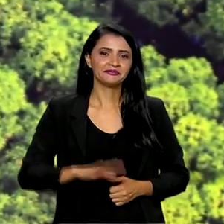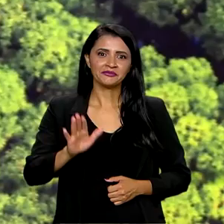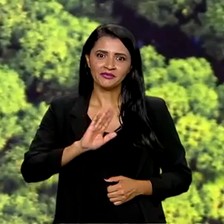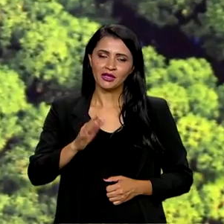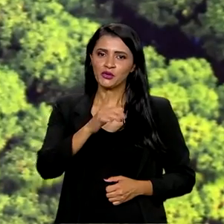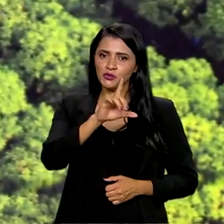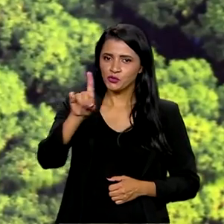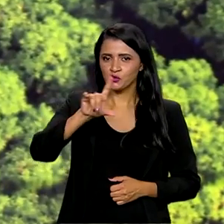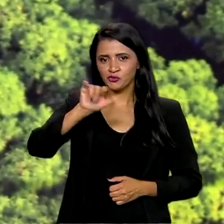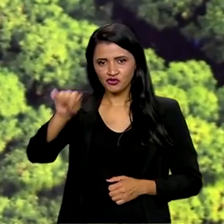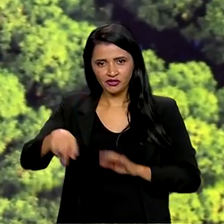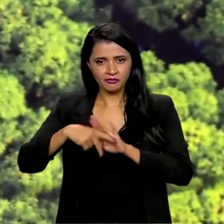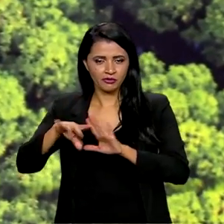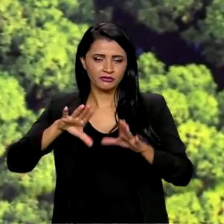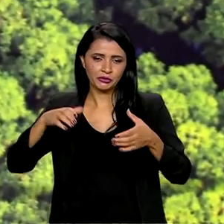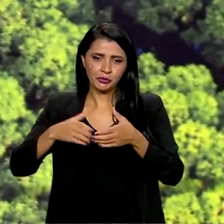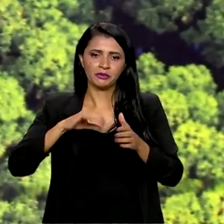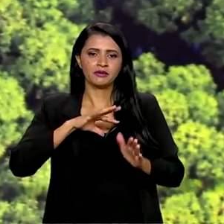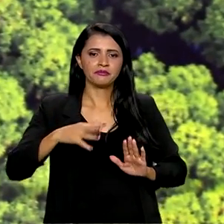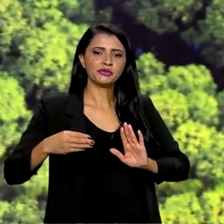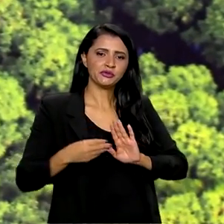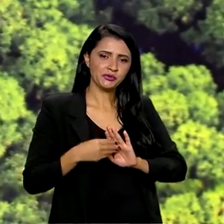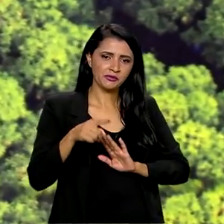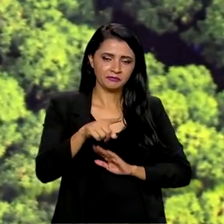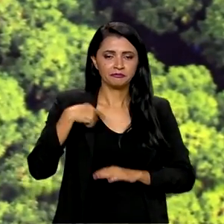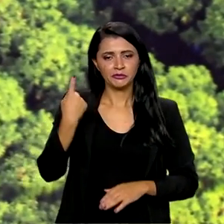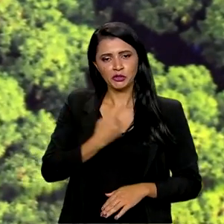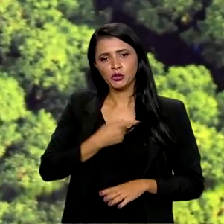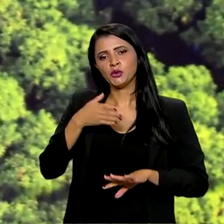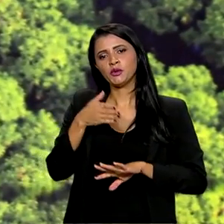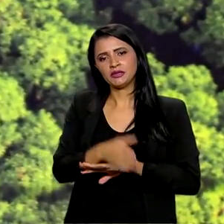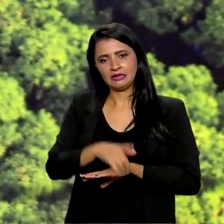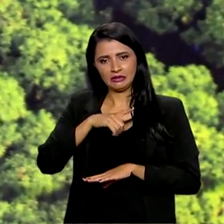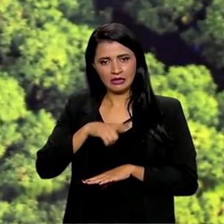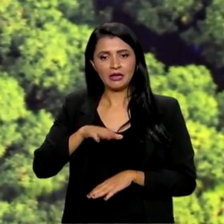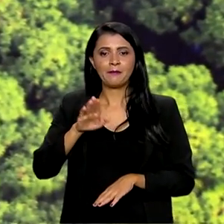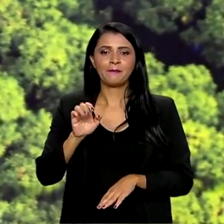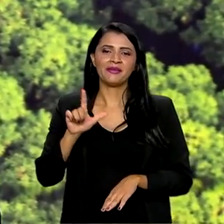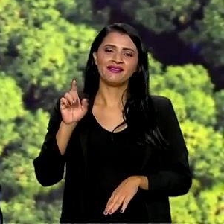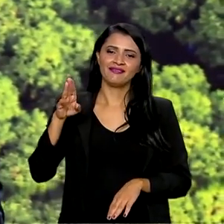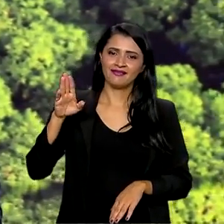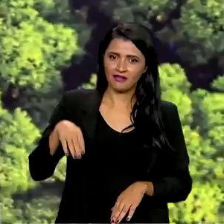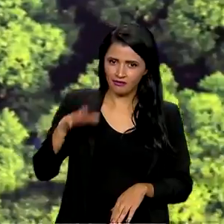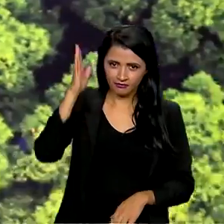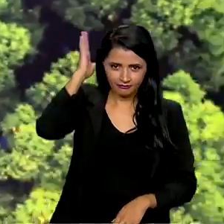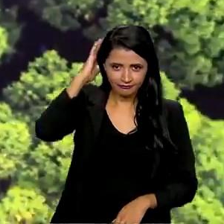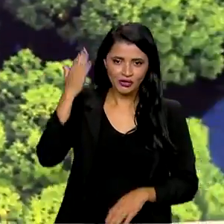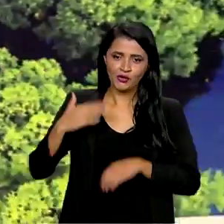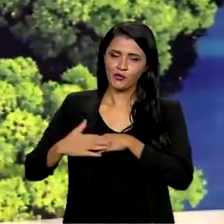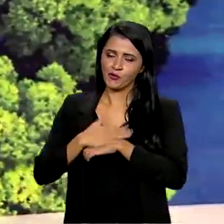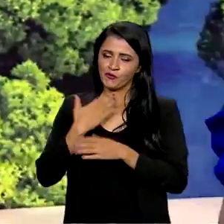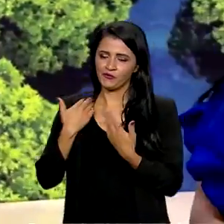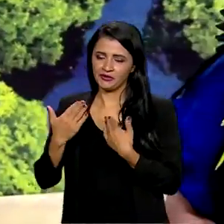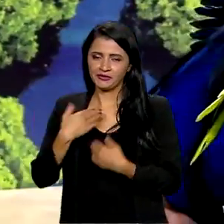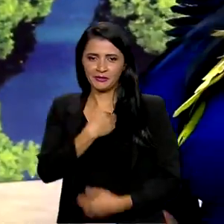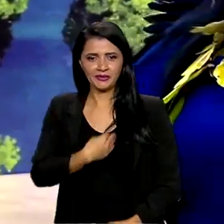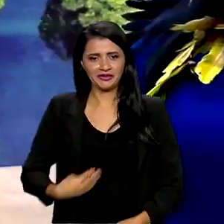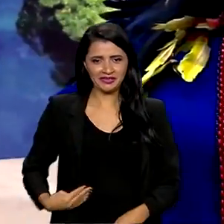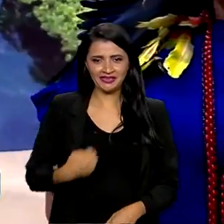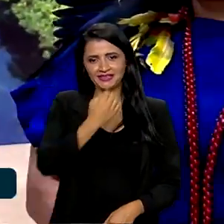último dia de Cúpula da Amazônia. E nós estamos aqui em Belém do Pará. Agora vamos conversar com a ministra Sônia